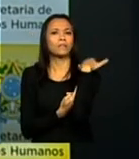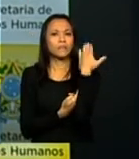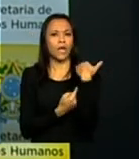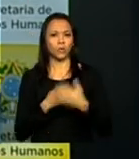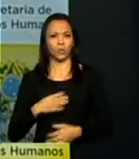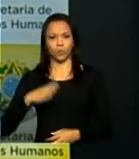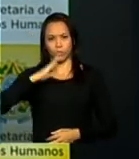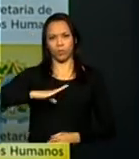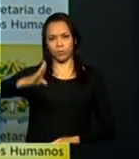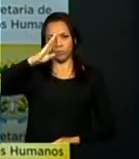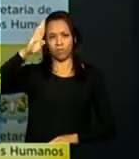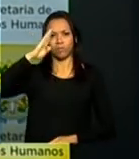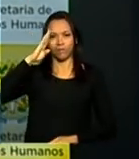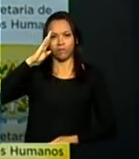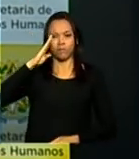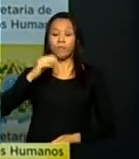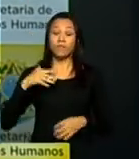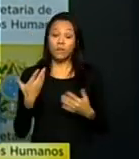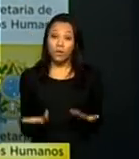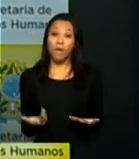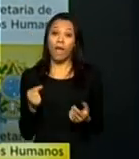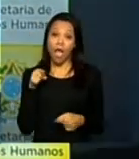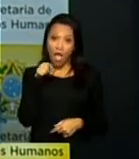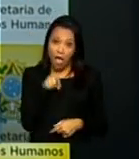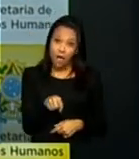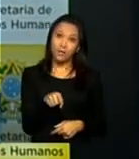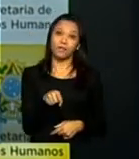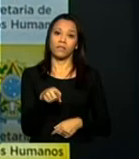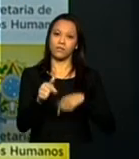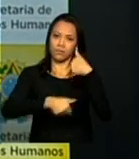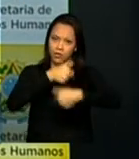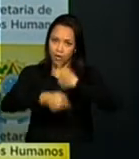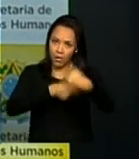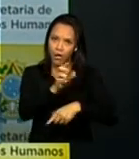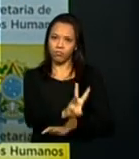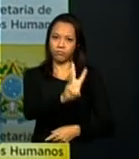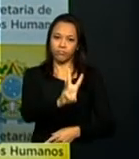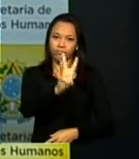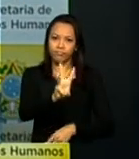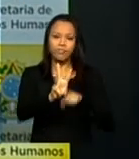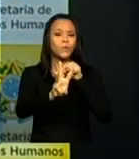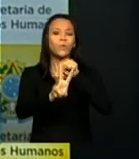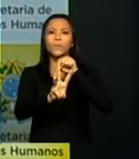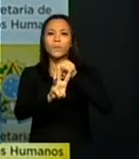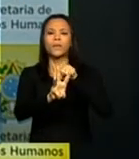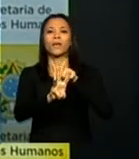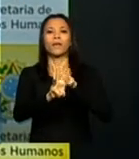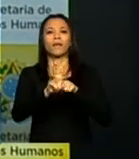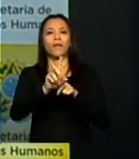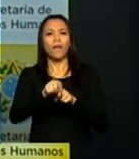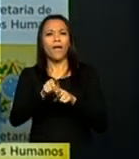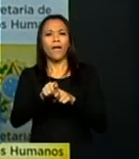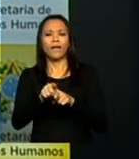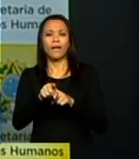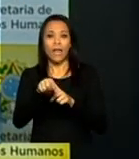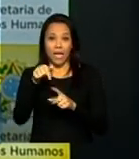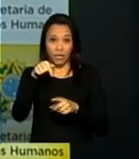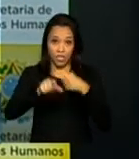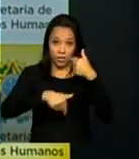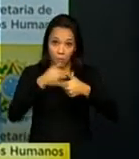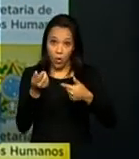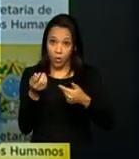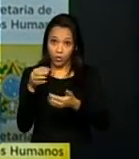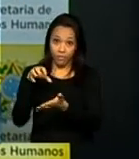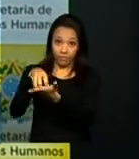essa iniciativa traz também, por outro lado, a competência dessas instituições que desenvolveram,